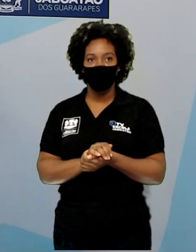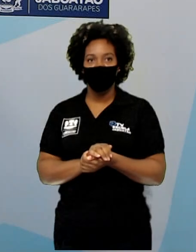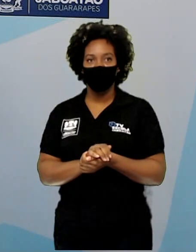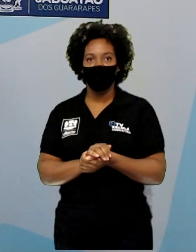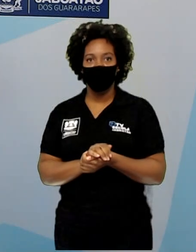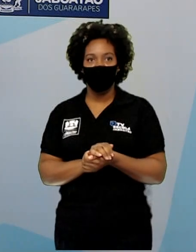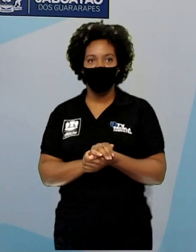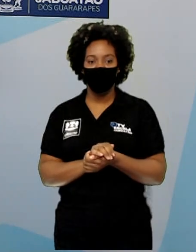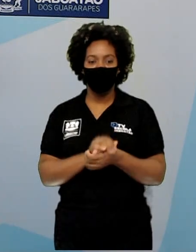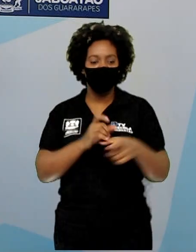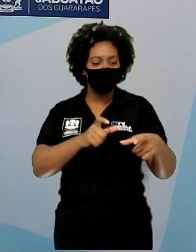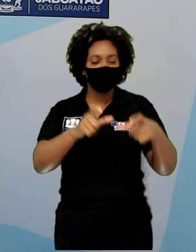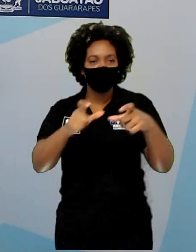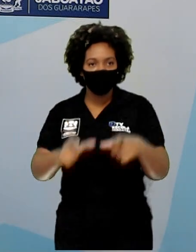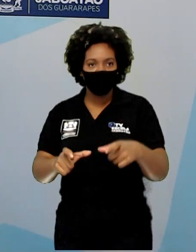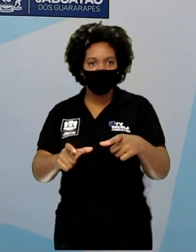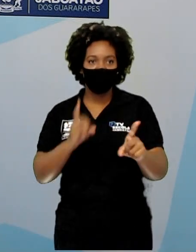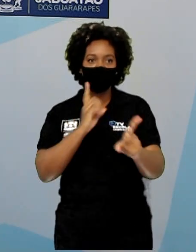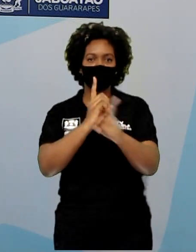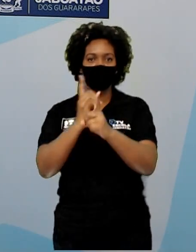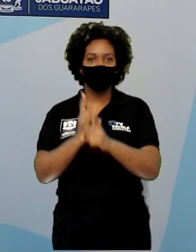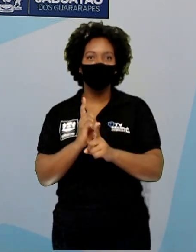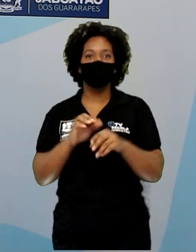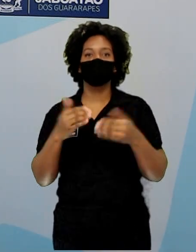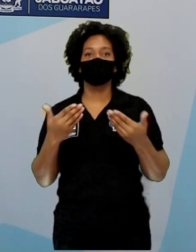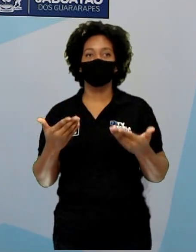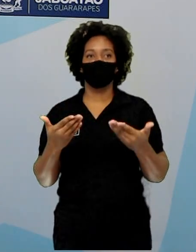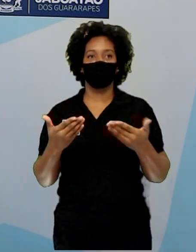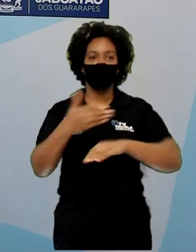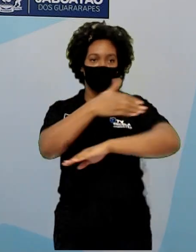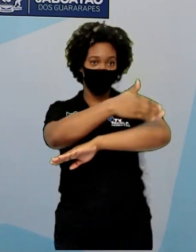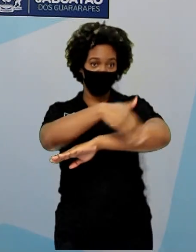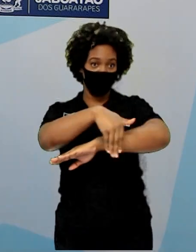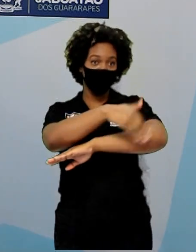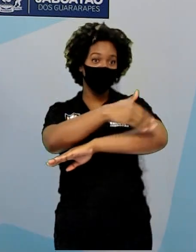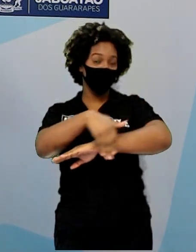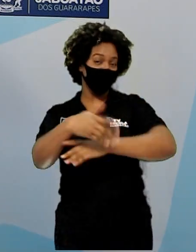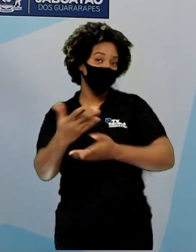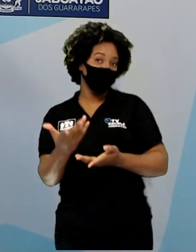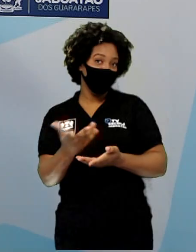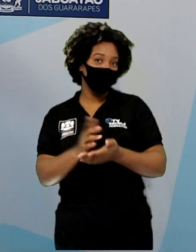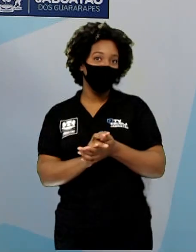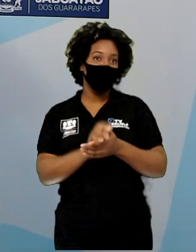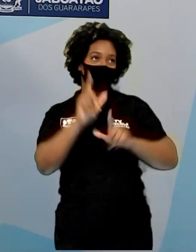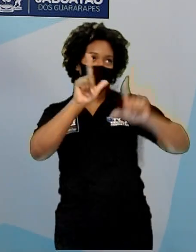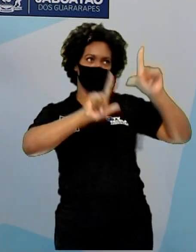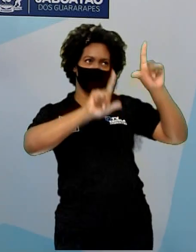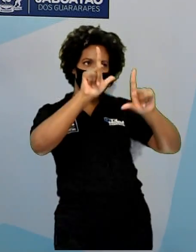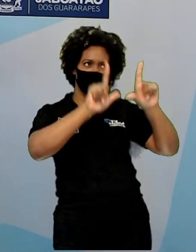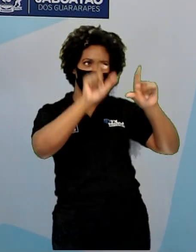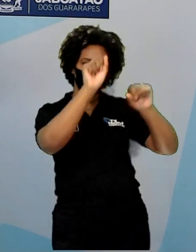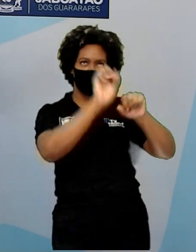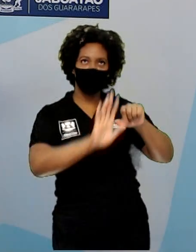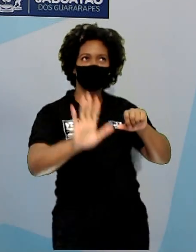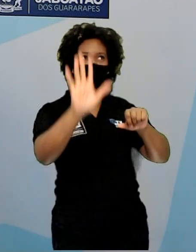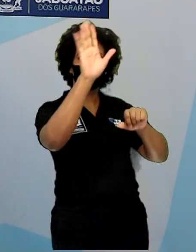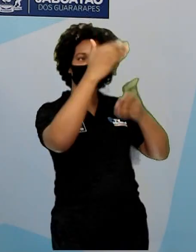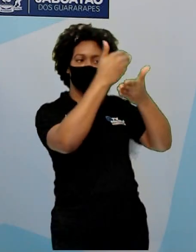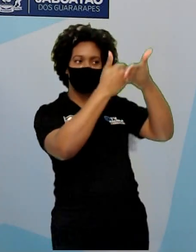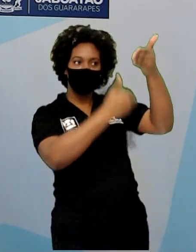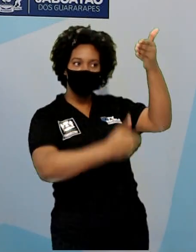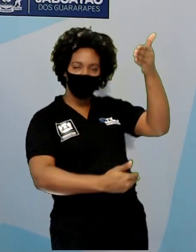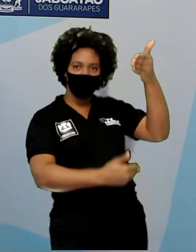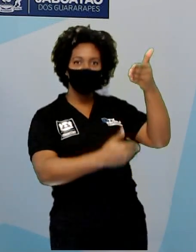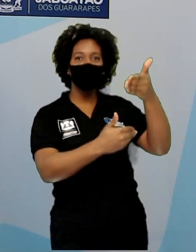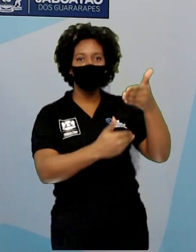Onde a gente pode achar esses anúncios publicitários? Nas ruas, por exemplo. Nos outdoors, nas paredes, às